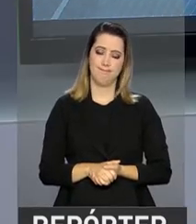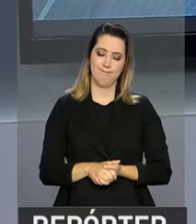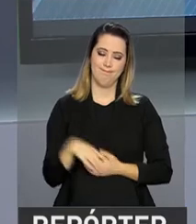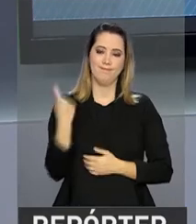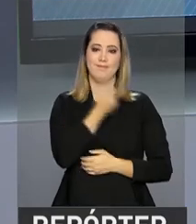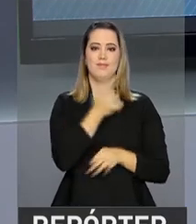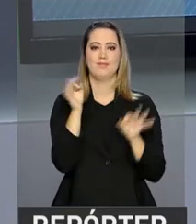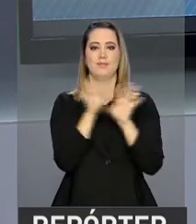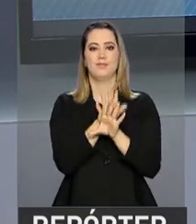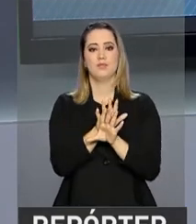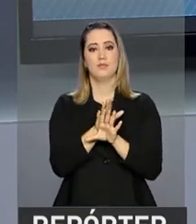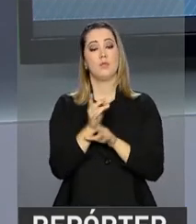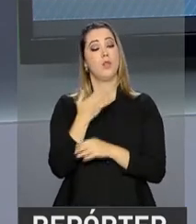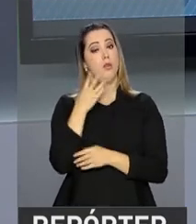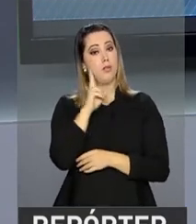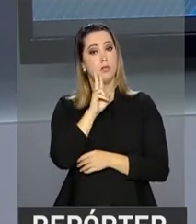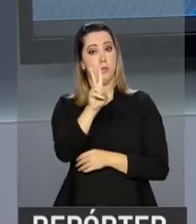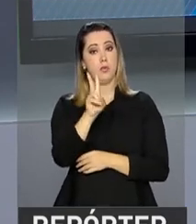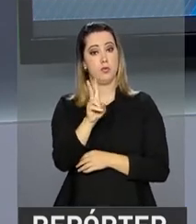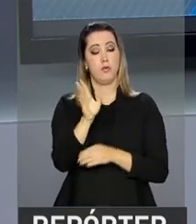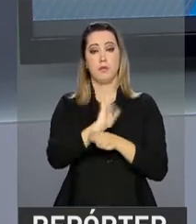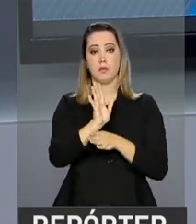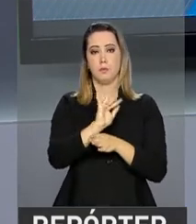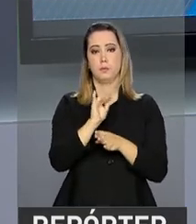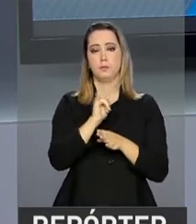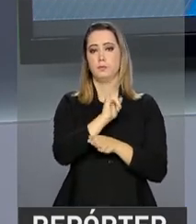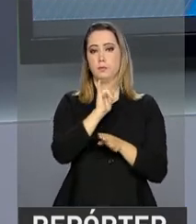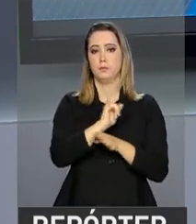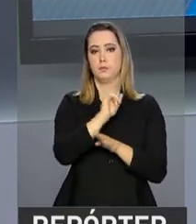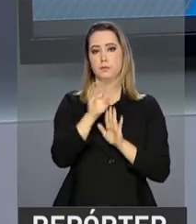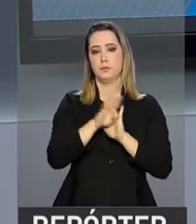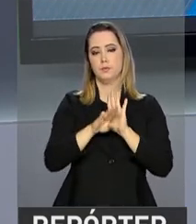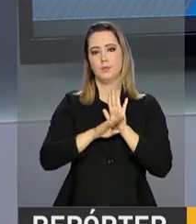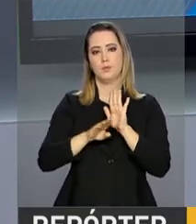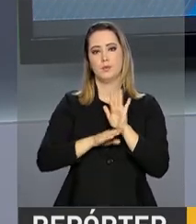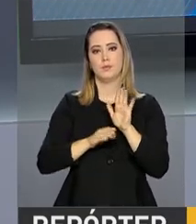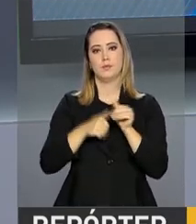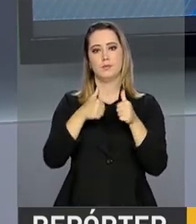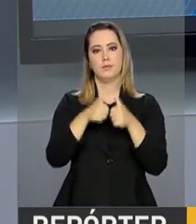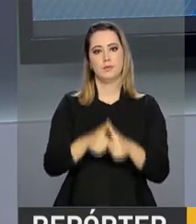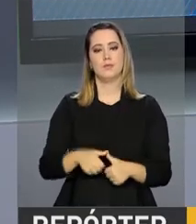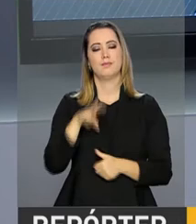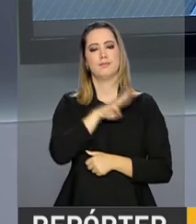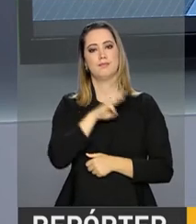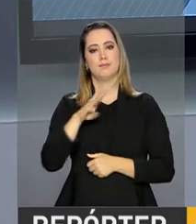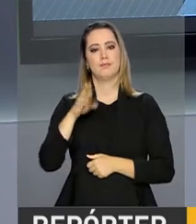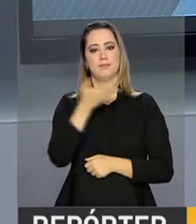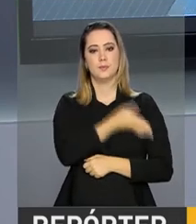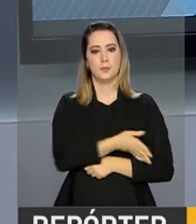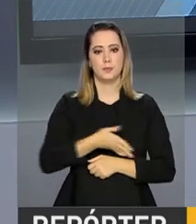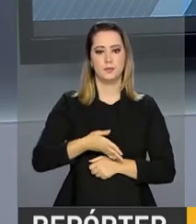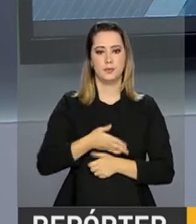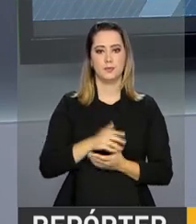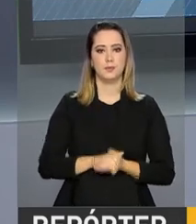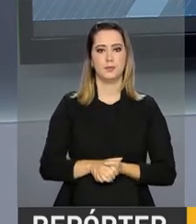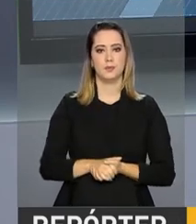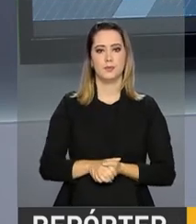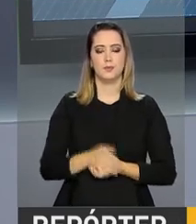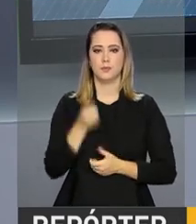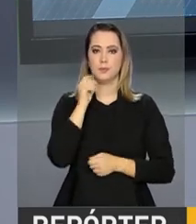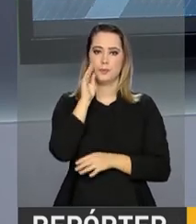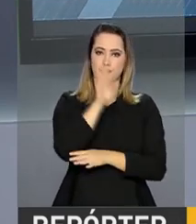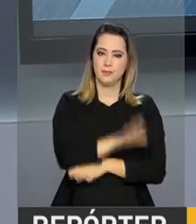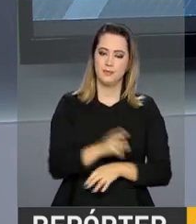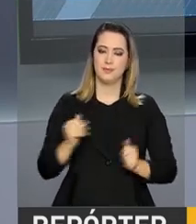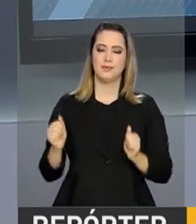Nós ficamos por aqui e você pode rever as reportagens no YouTube e toda a nossa programação também está na página da NBR. Uma